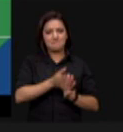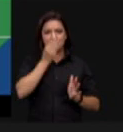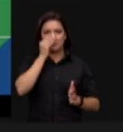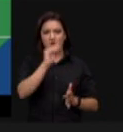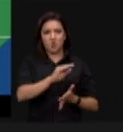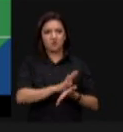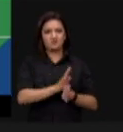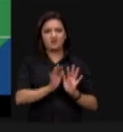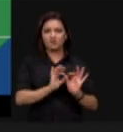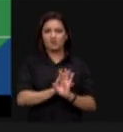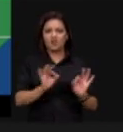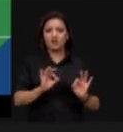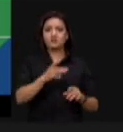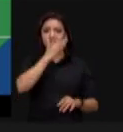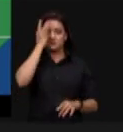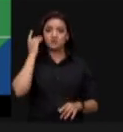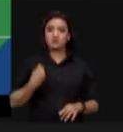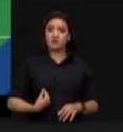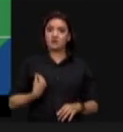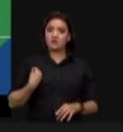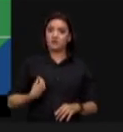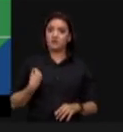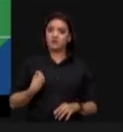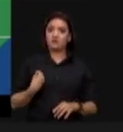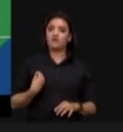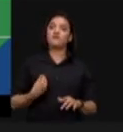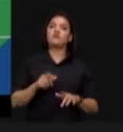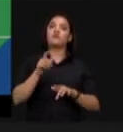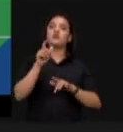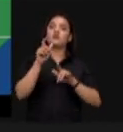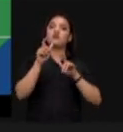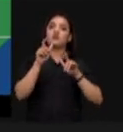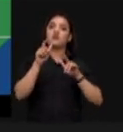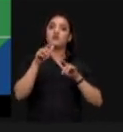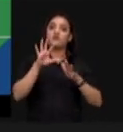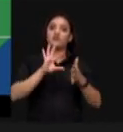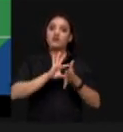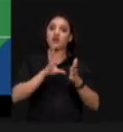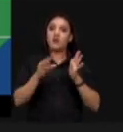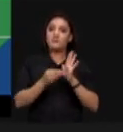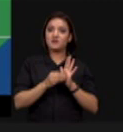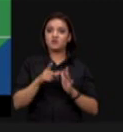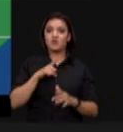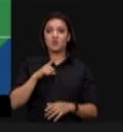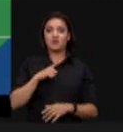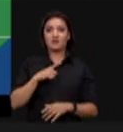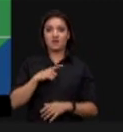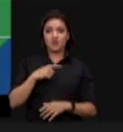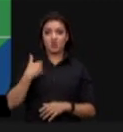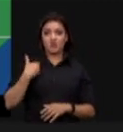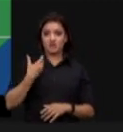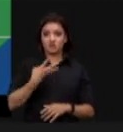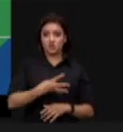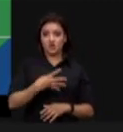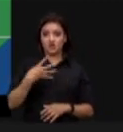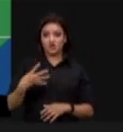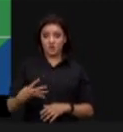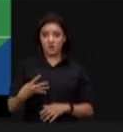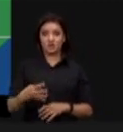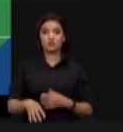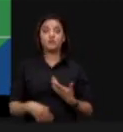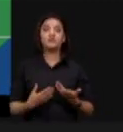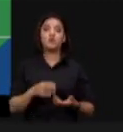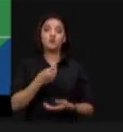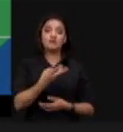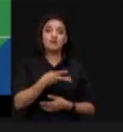cidadãos que vivem aqui na Amazônia brasileira a exemplo dele eu tenho 44 anos de idade 35